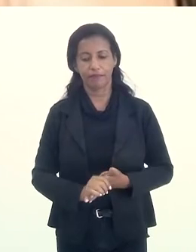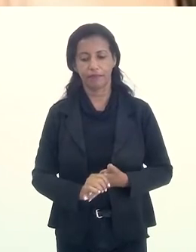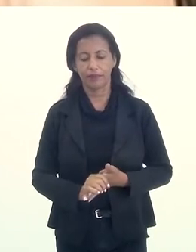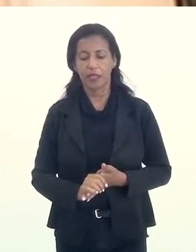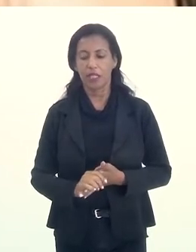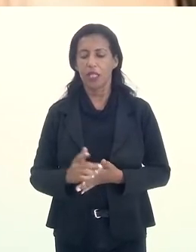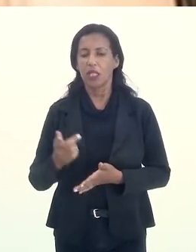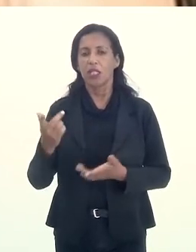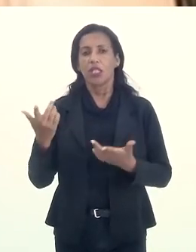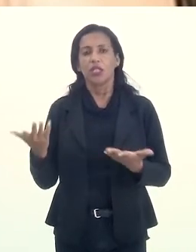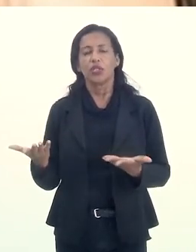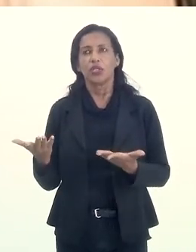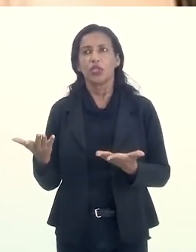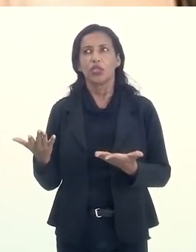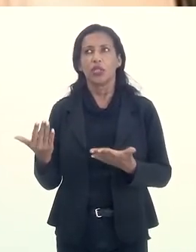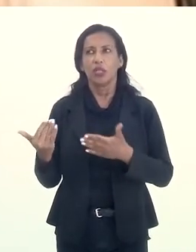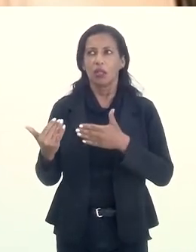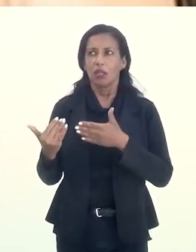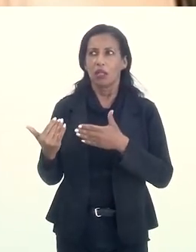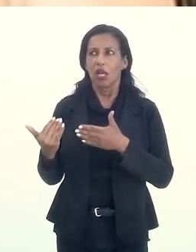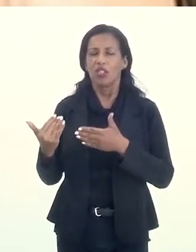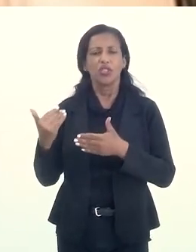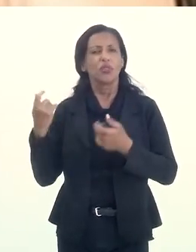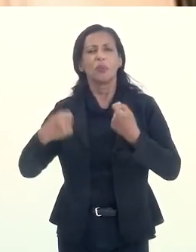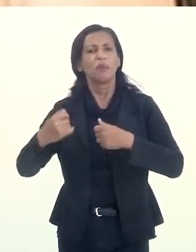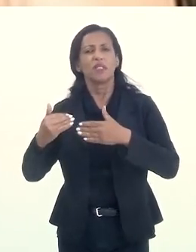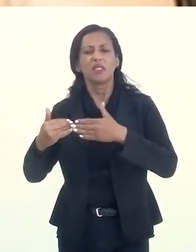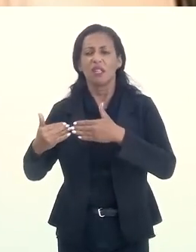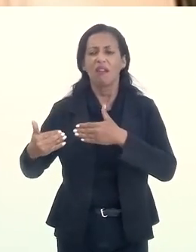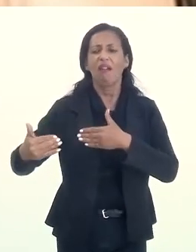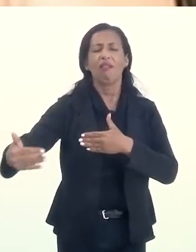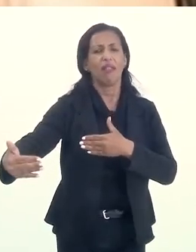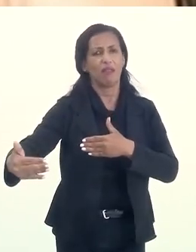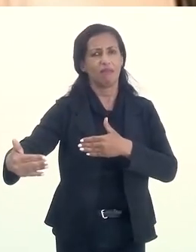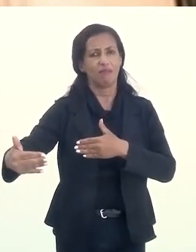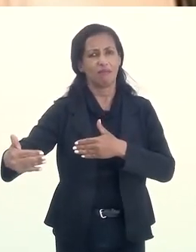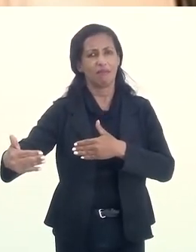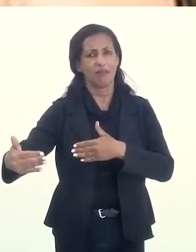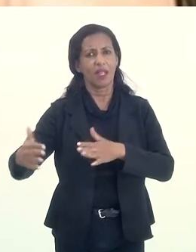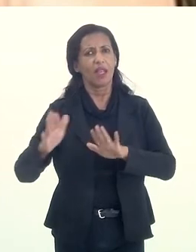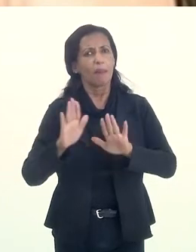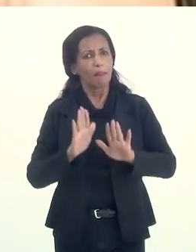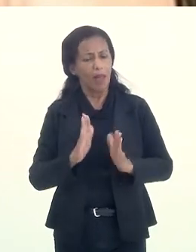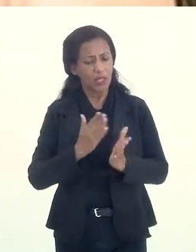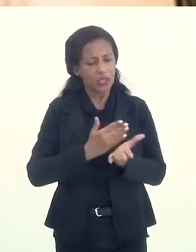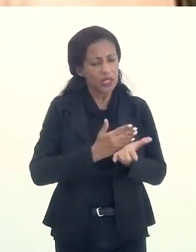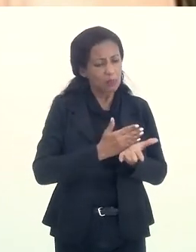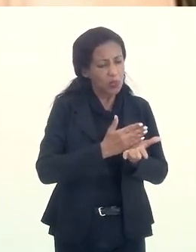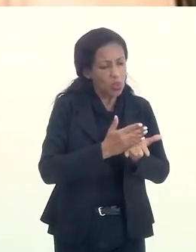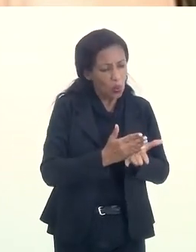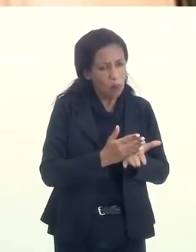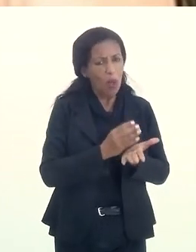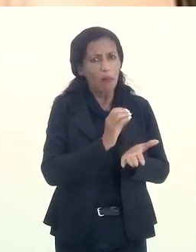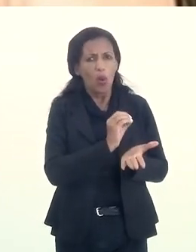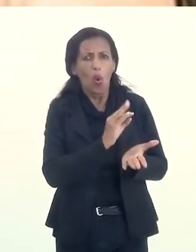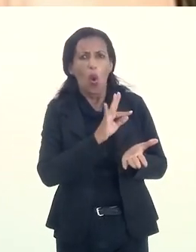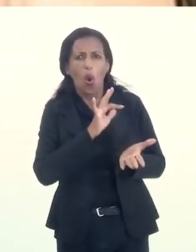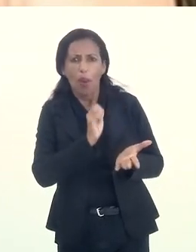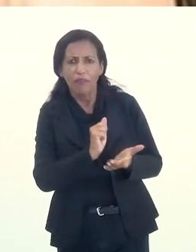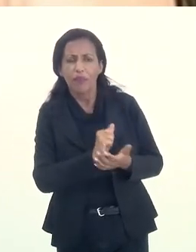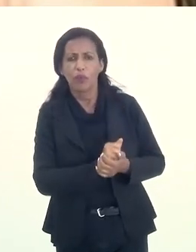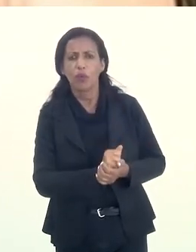de que não deve ir além do óbvio. Mas temos que começar pelo óbvio.